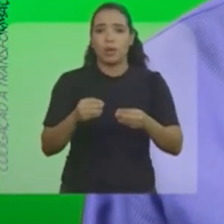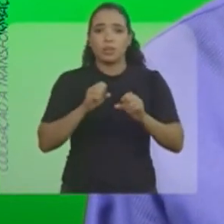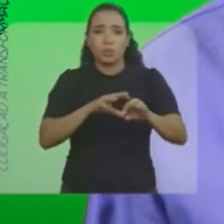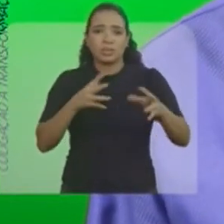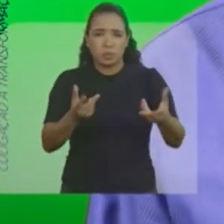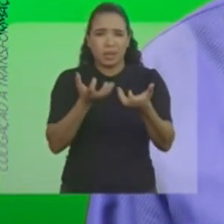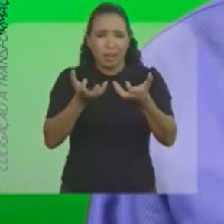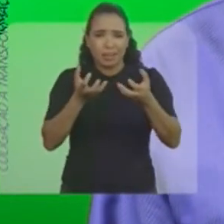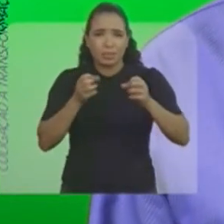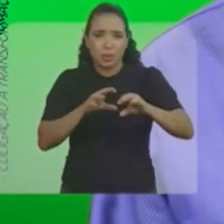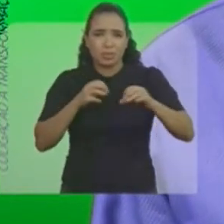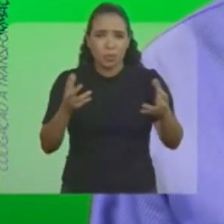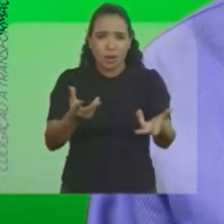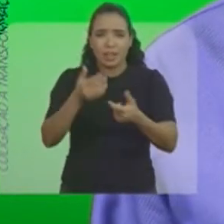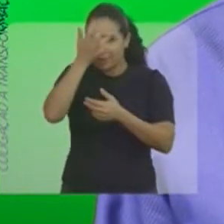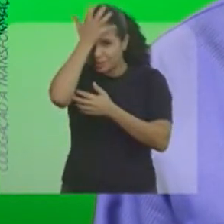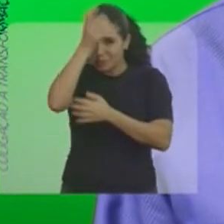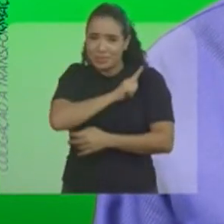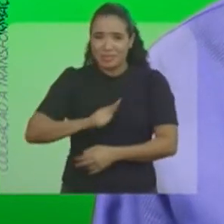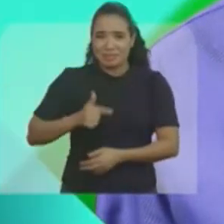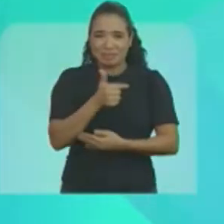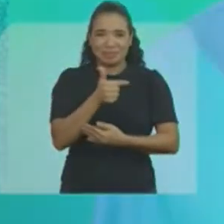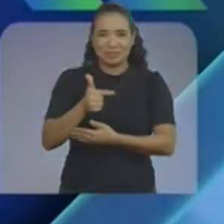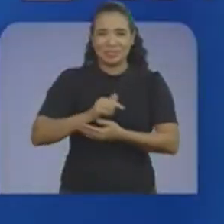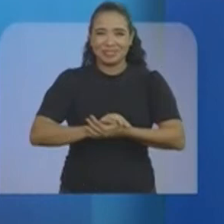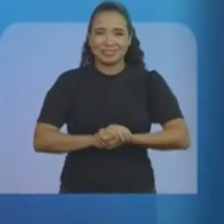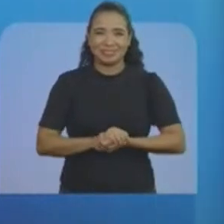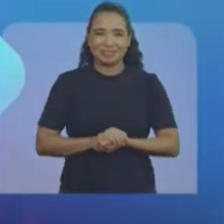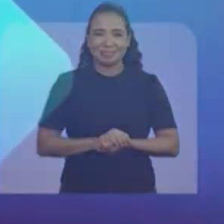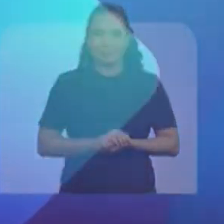educação de qualidade? Dimas, governador 22